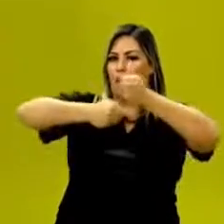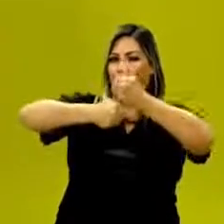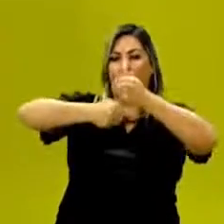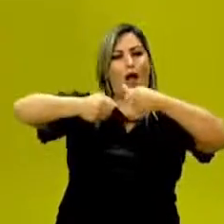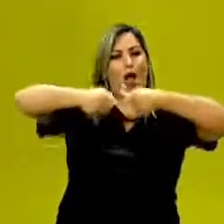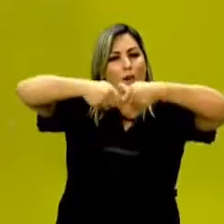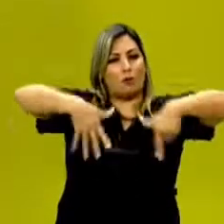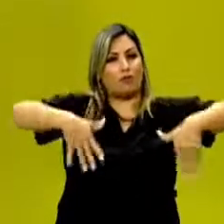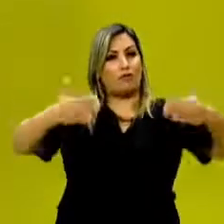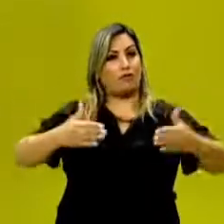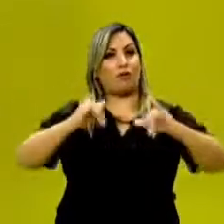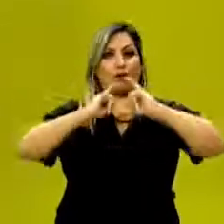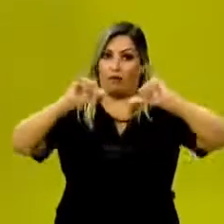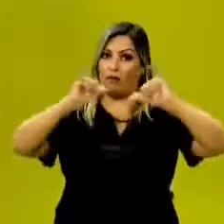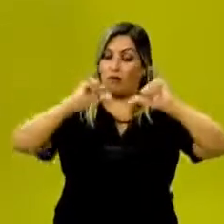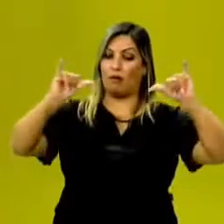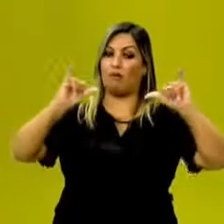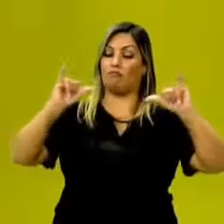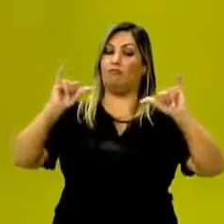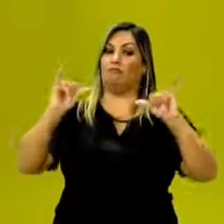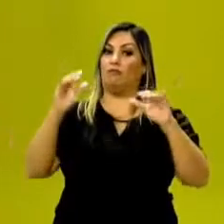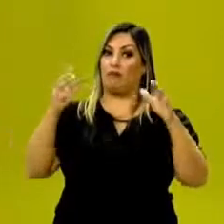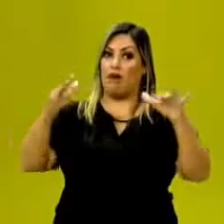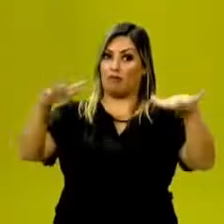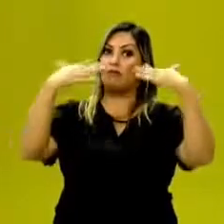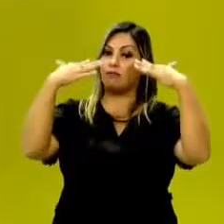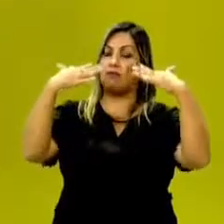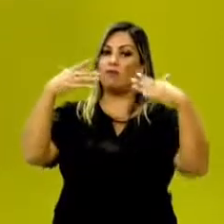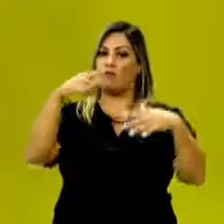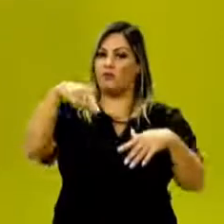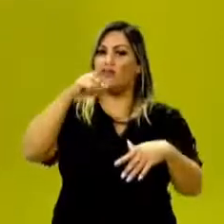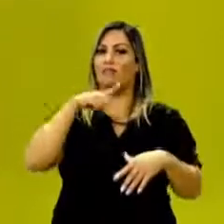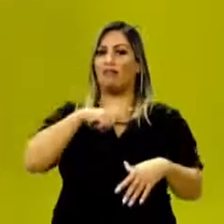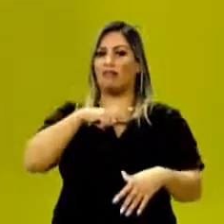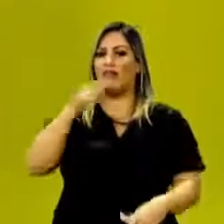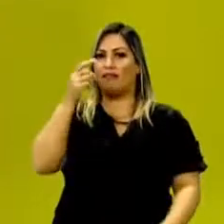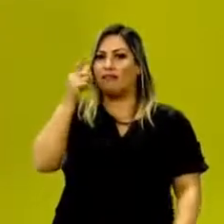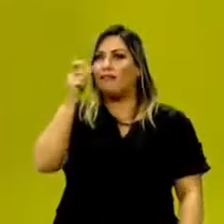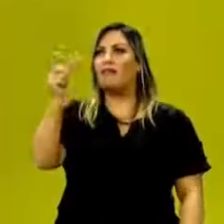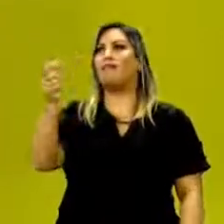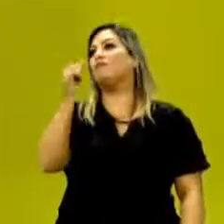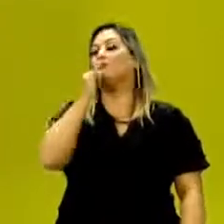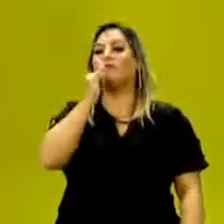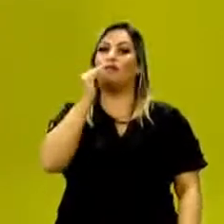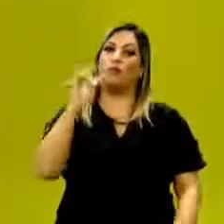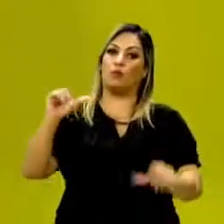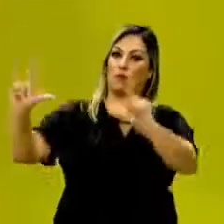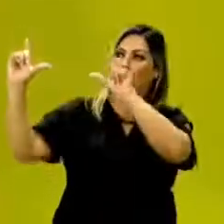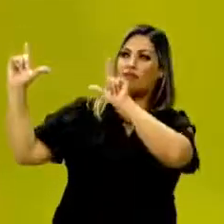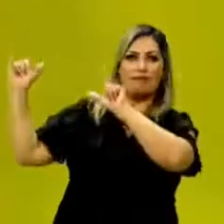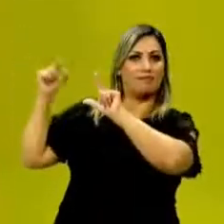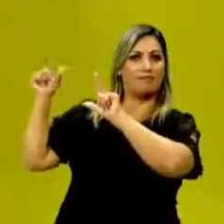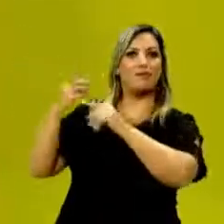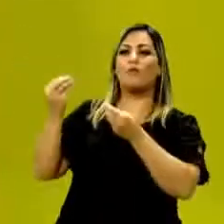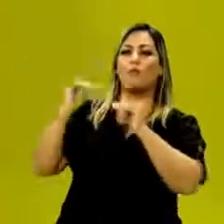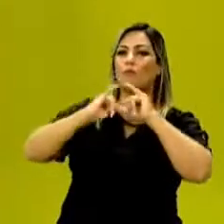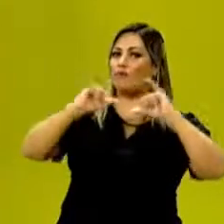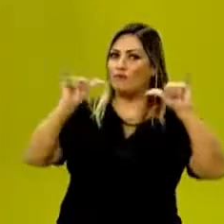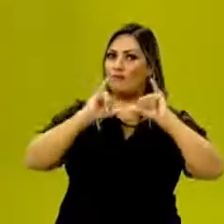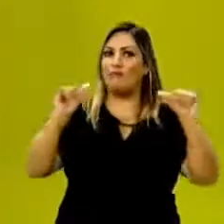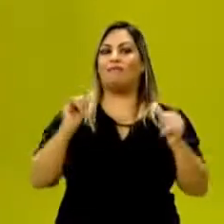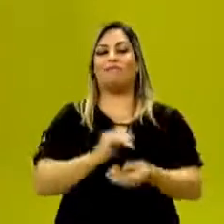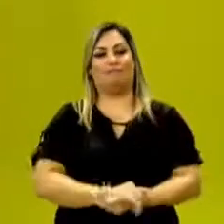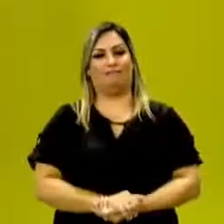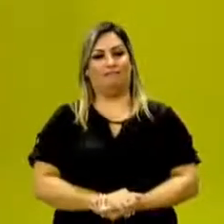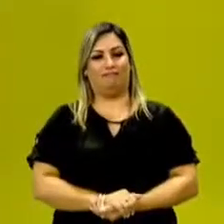publicitário, uma chamada para que você tenha interesse, digamos que ele esteja em cartaz, como seria anunciado esse